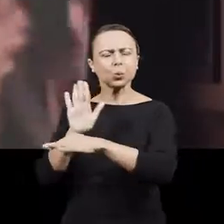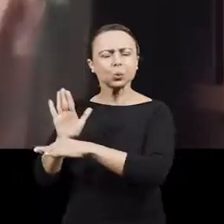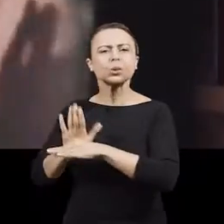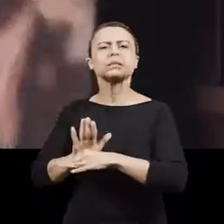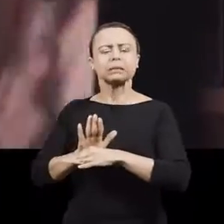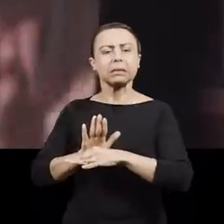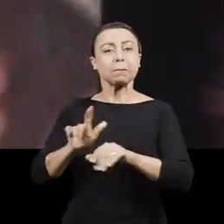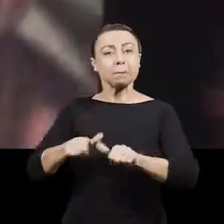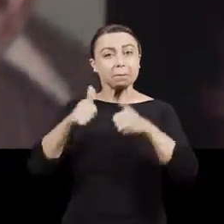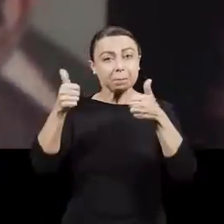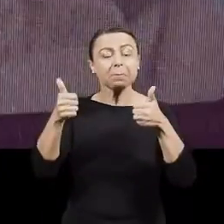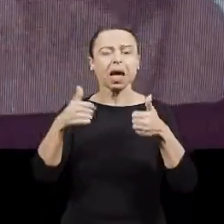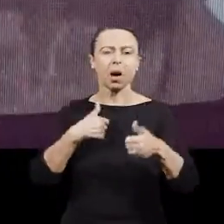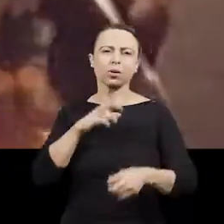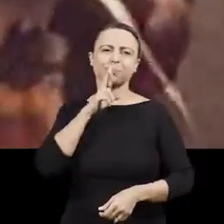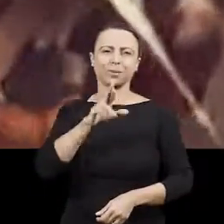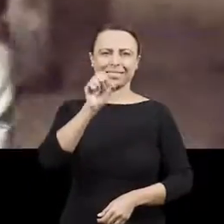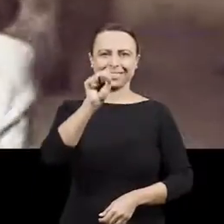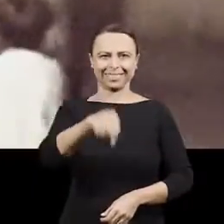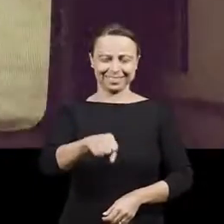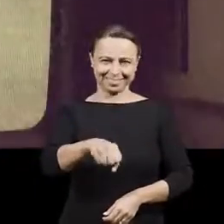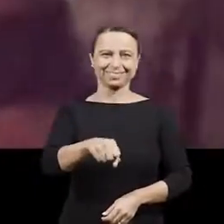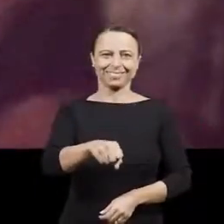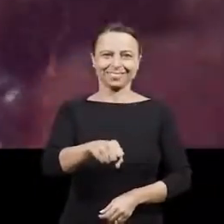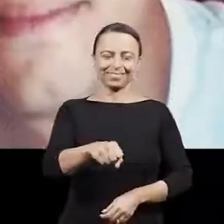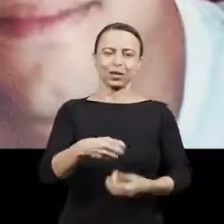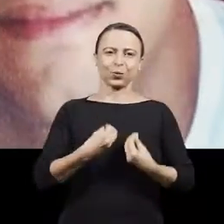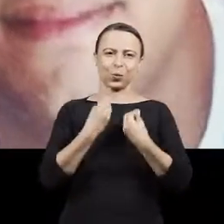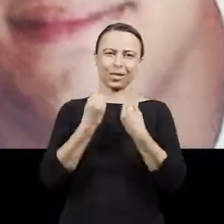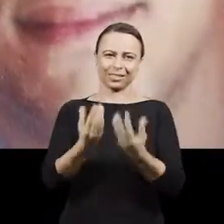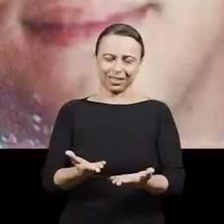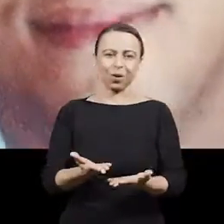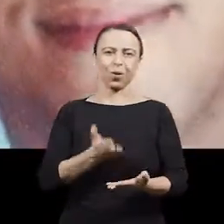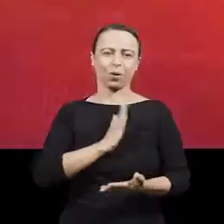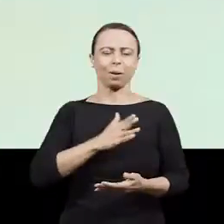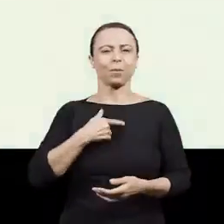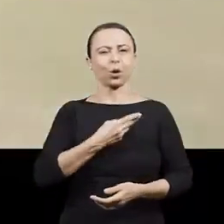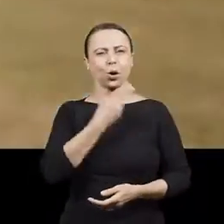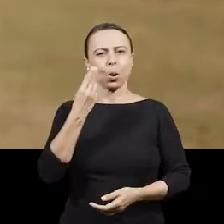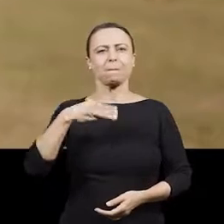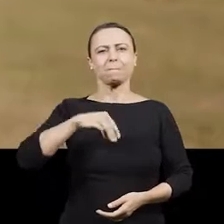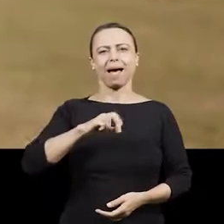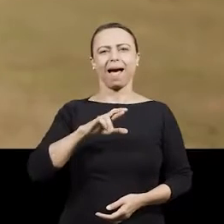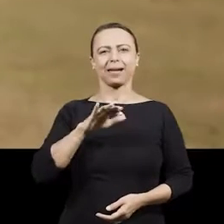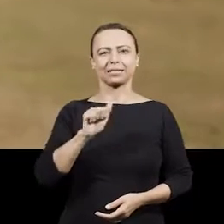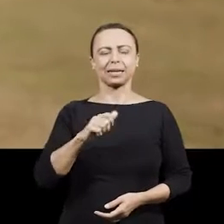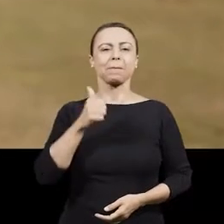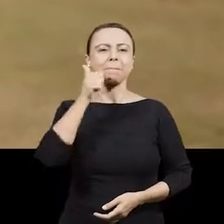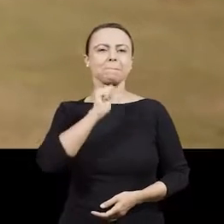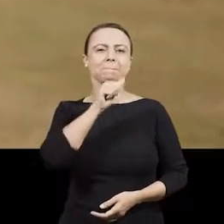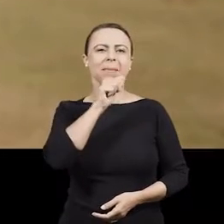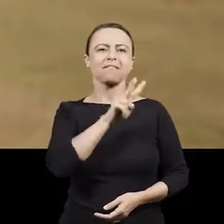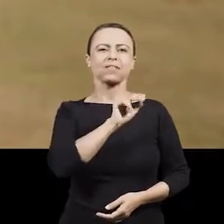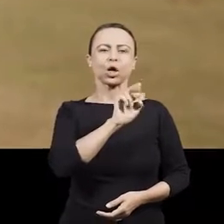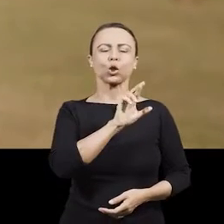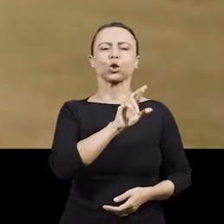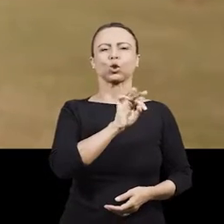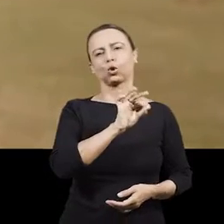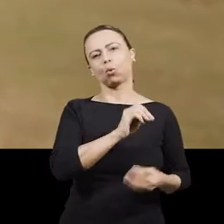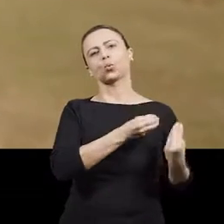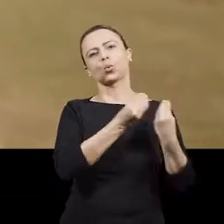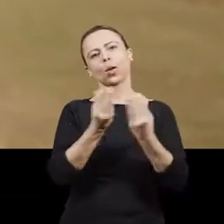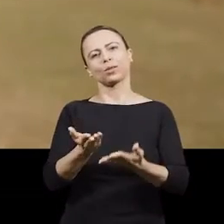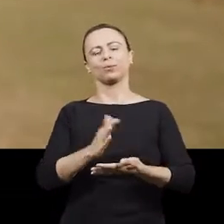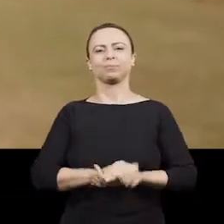famílias seriam ajudadas me fez dizer sim à doação de órgãos. Meu nome é Márcia, eu sou mãe do